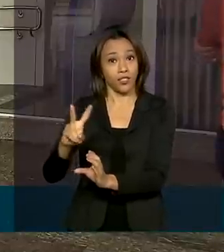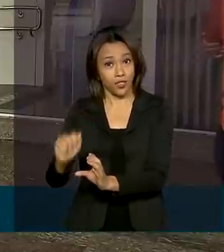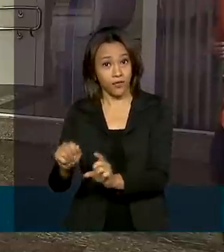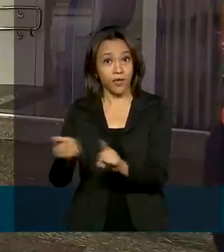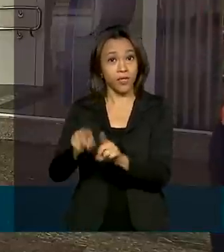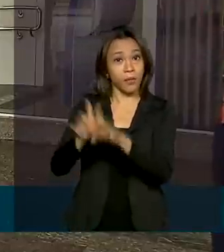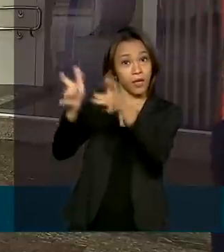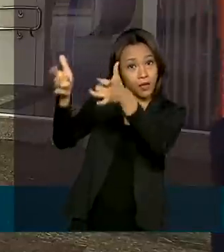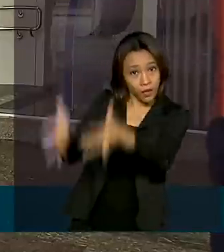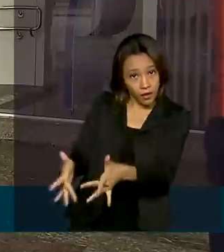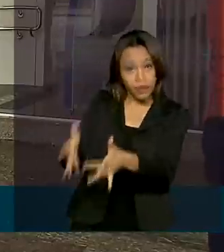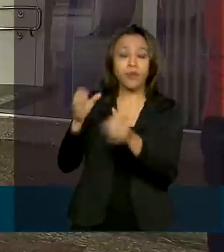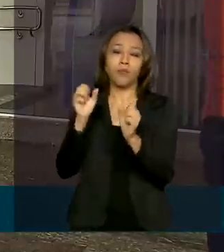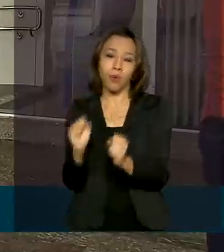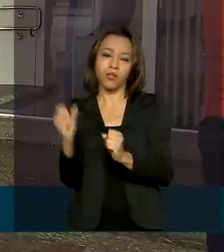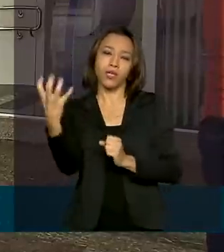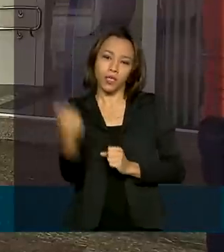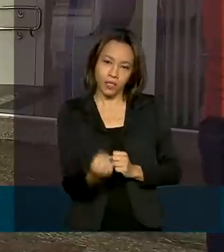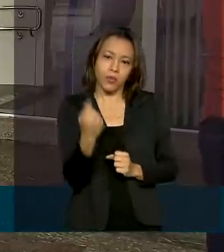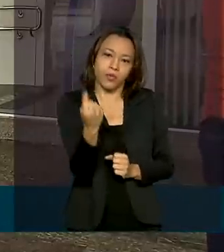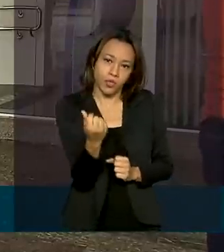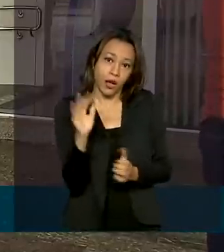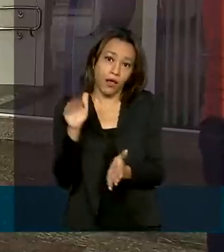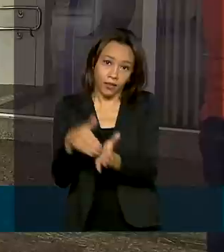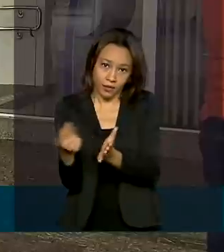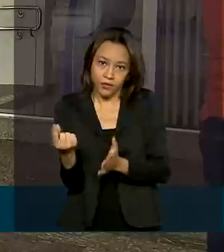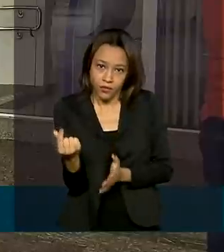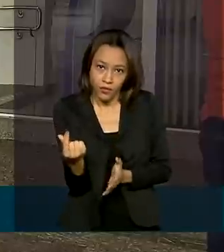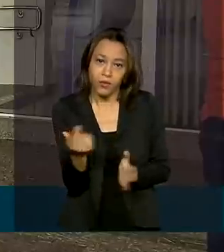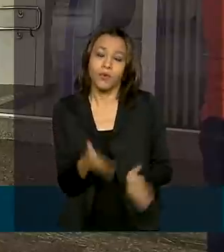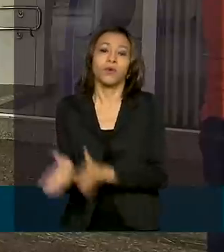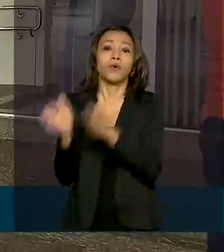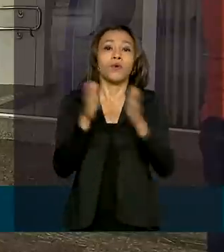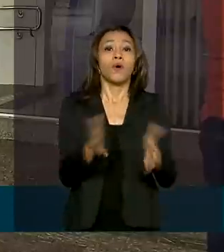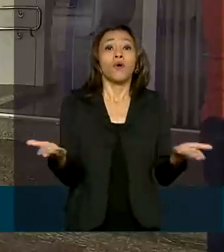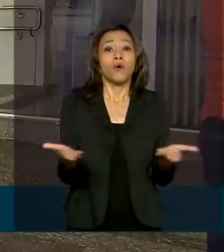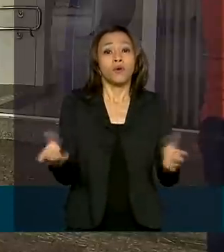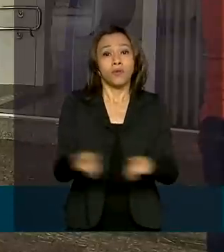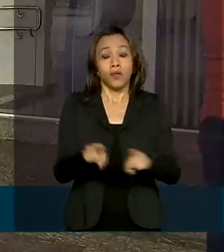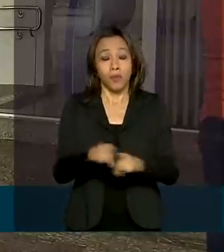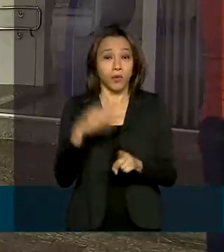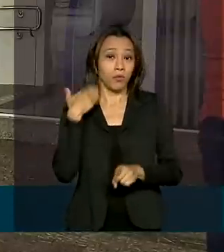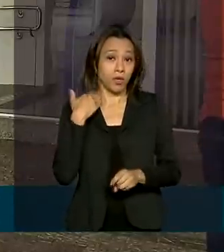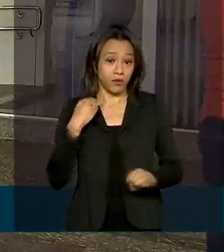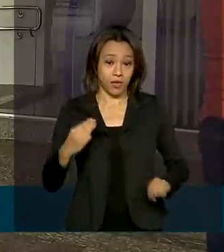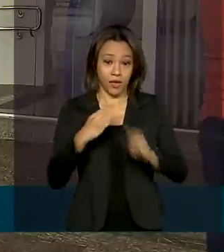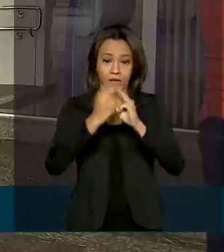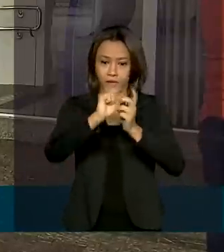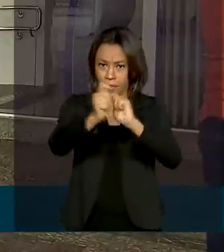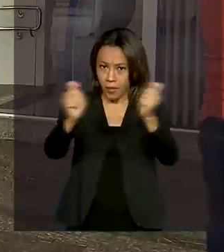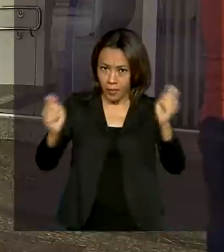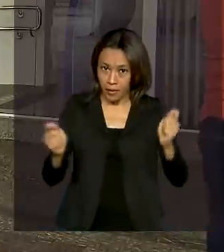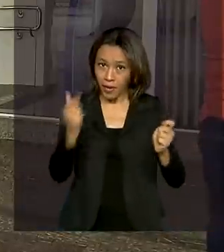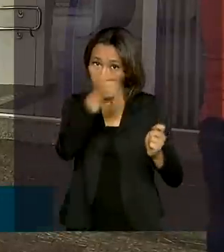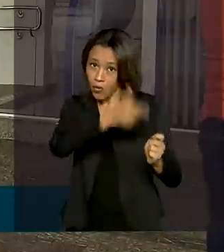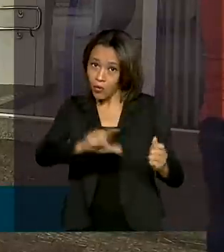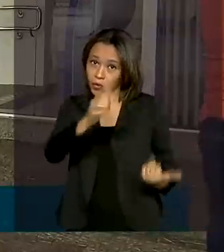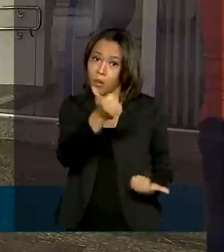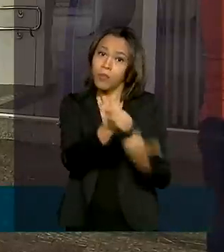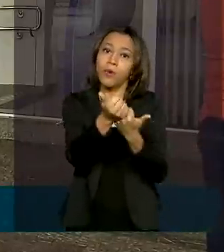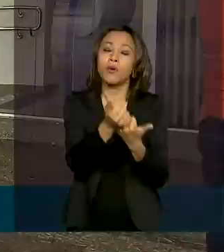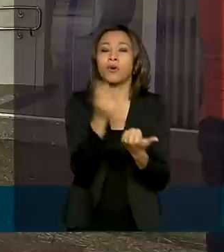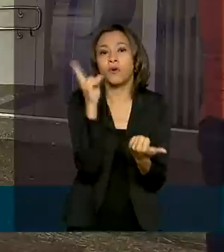receber do FGTS emergencial. E hoje também a Caixa vai pagar o auxílio emergencial extensão aos